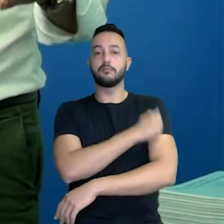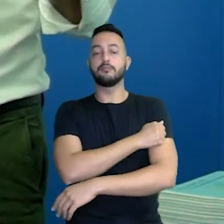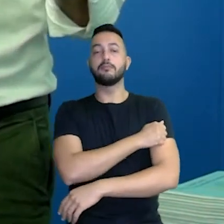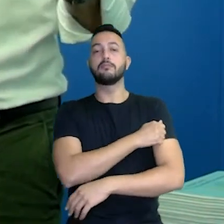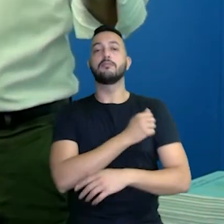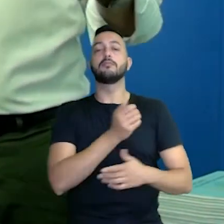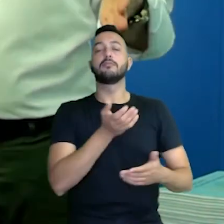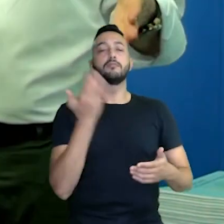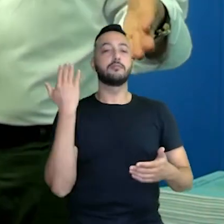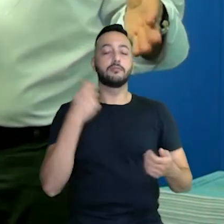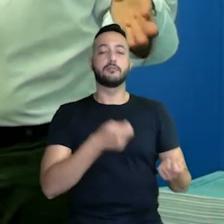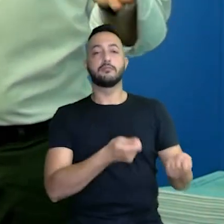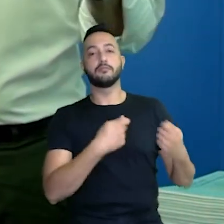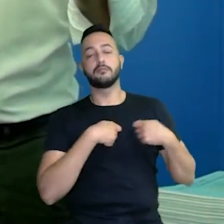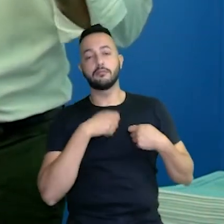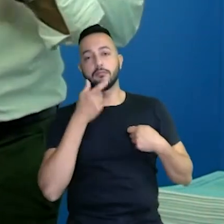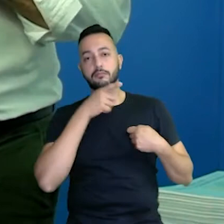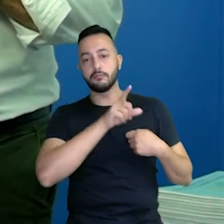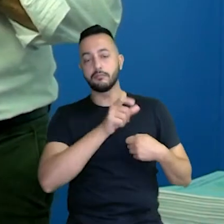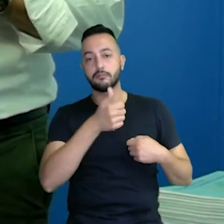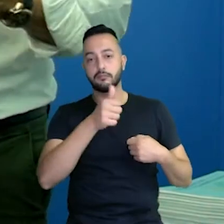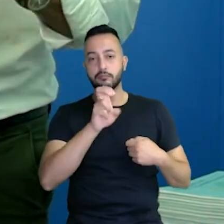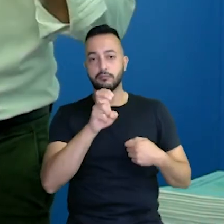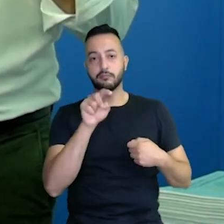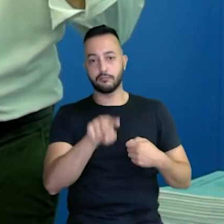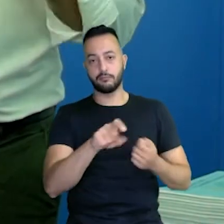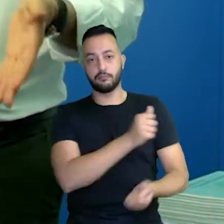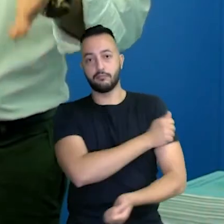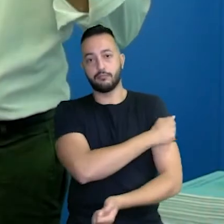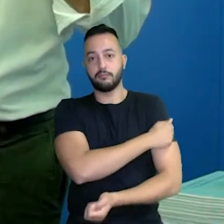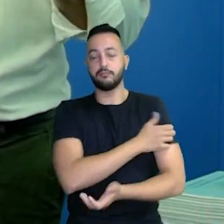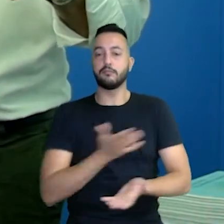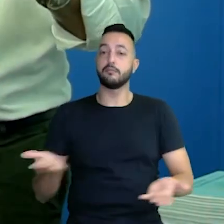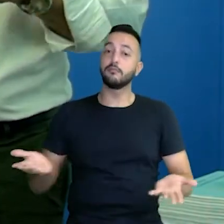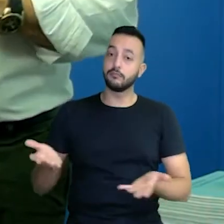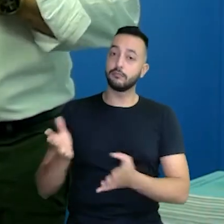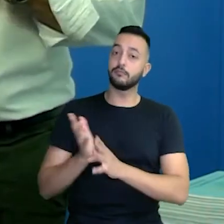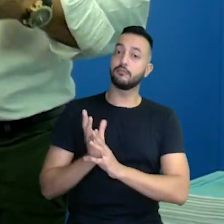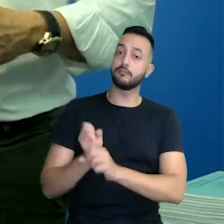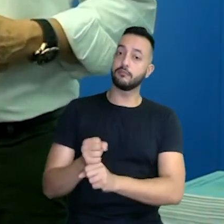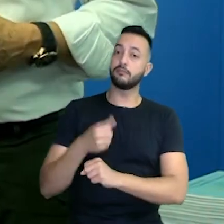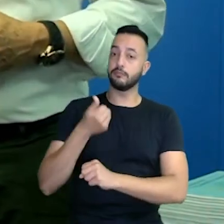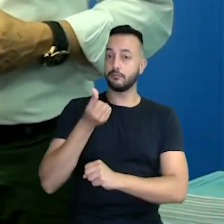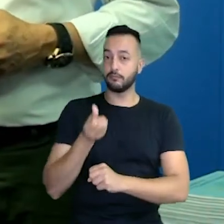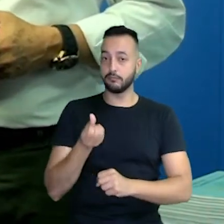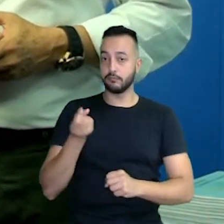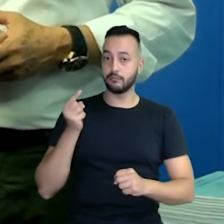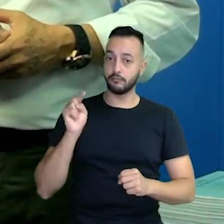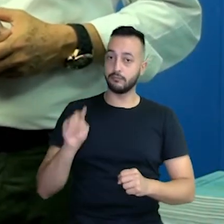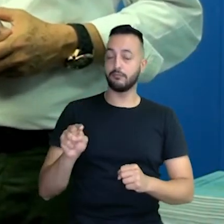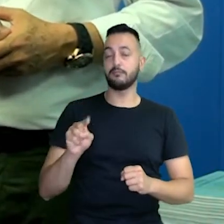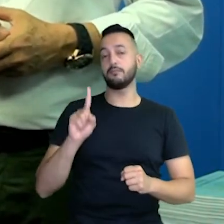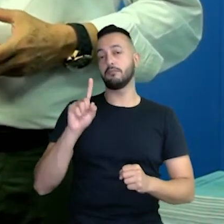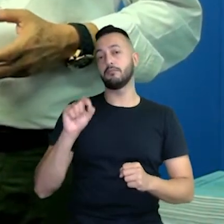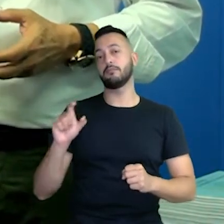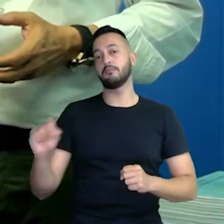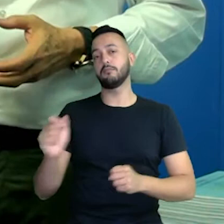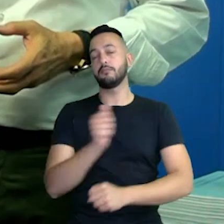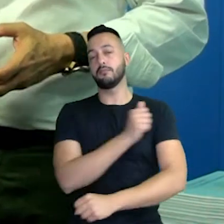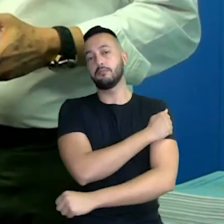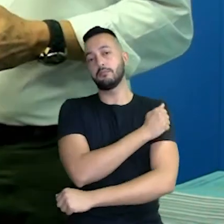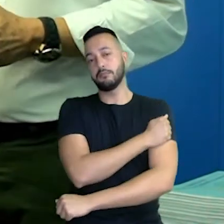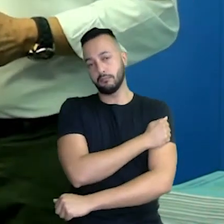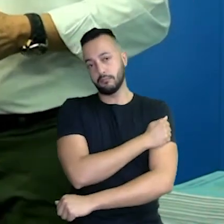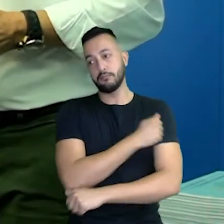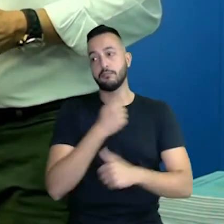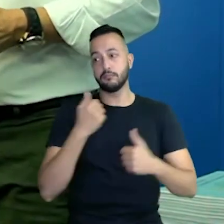a rede com 15 mil e alguma coisa. Hoje nós temos 16 mil e 100 alunos na rede municipal de ensino.